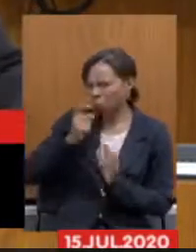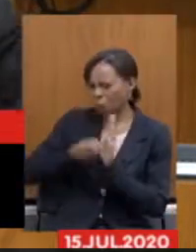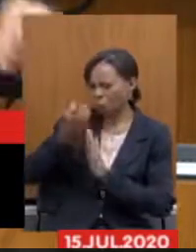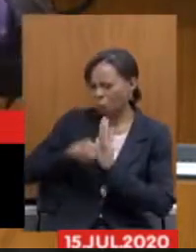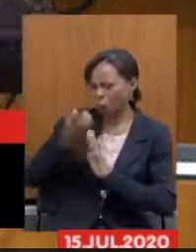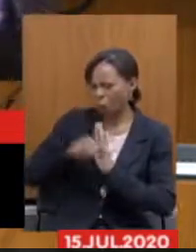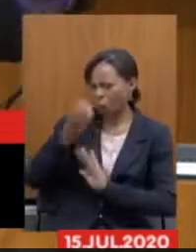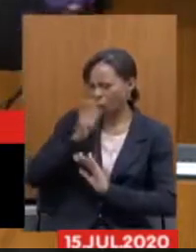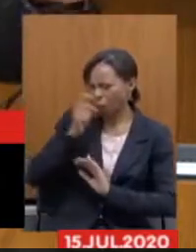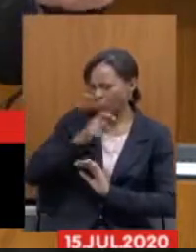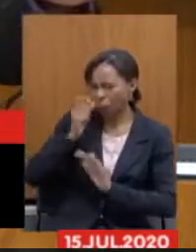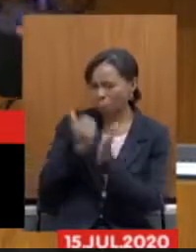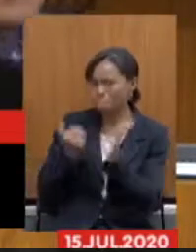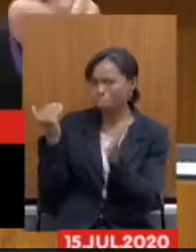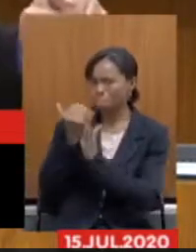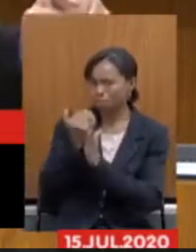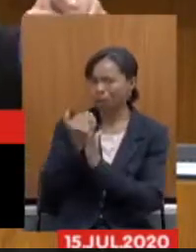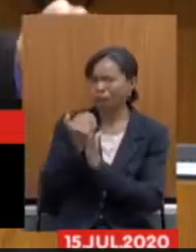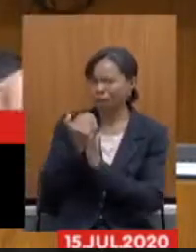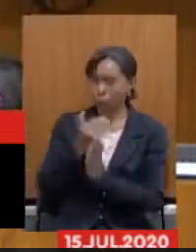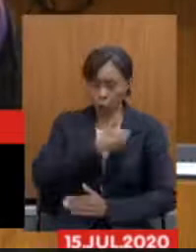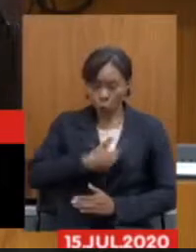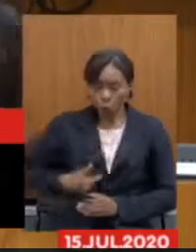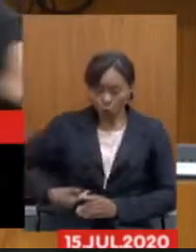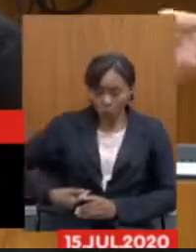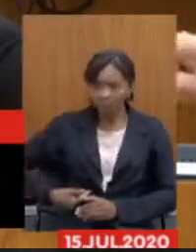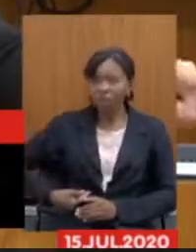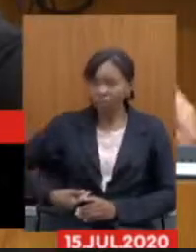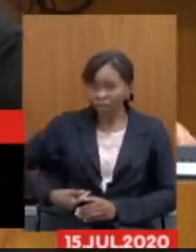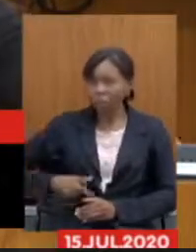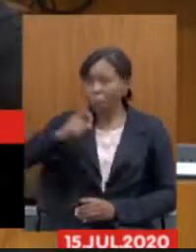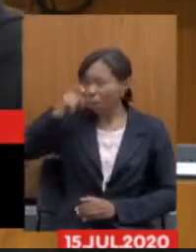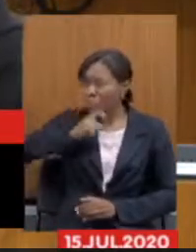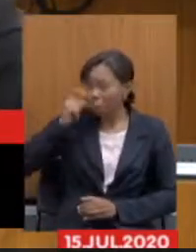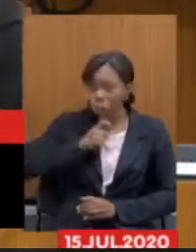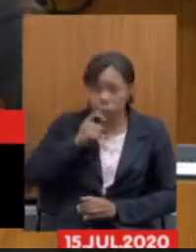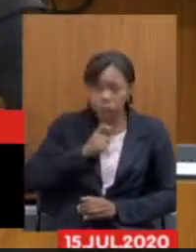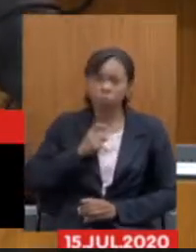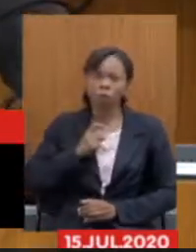e boa parte do parlamento sabe disso e está na hora de enfrentá-las.